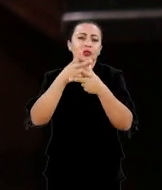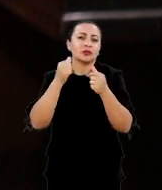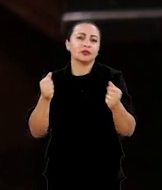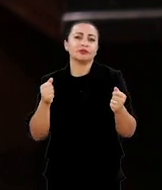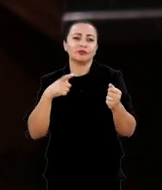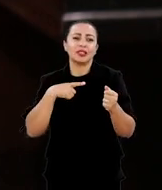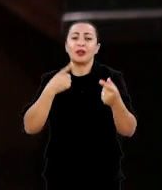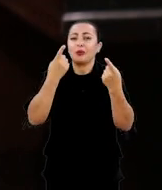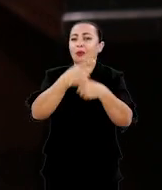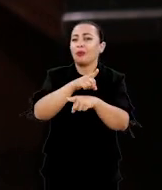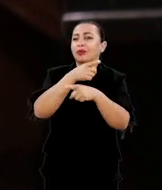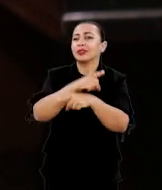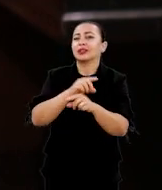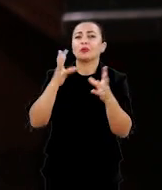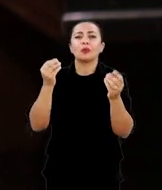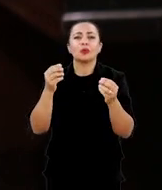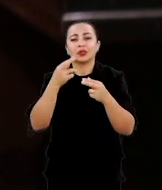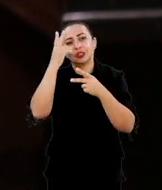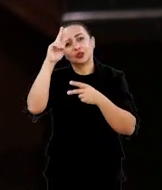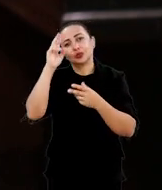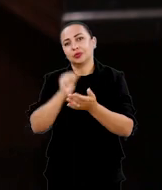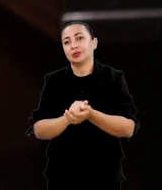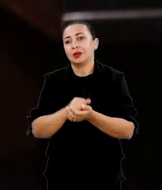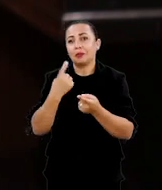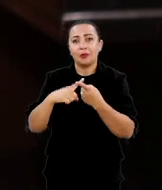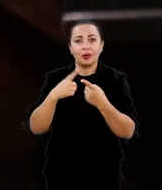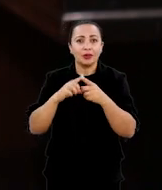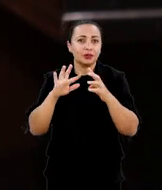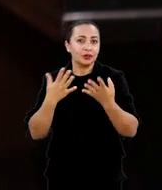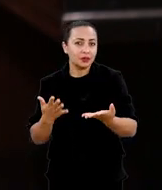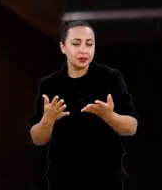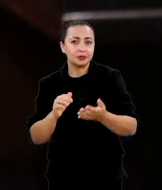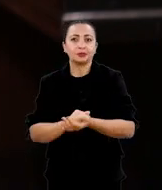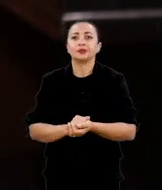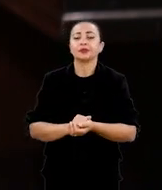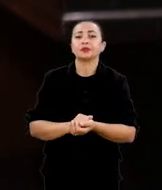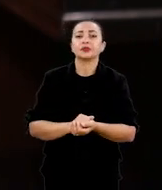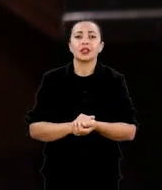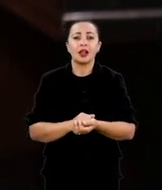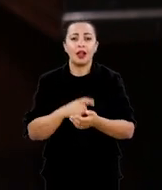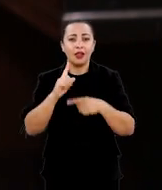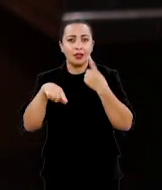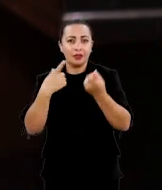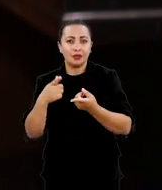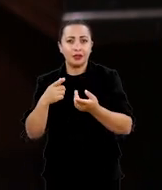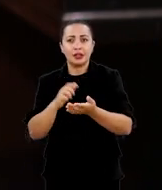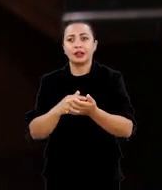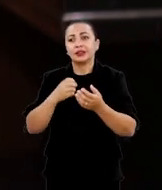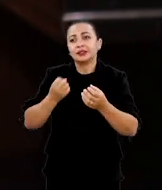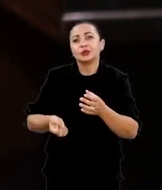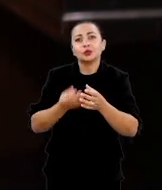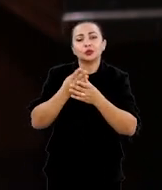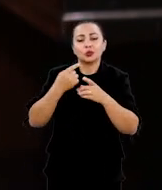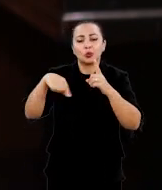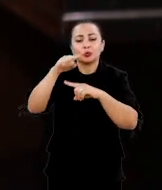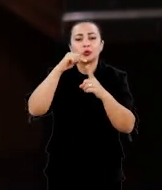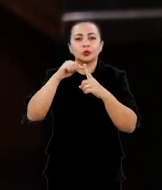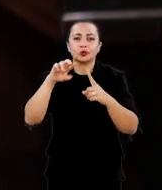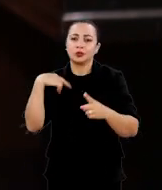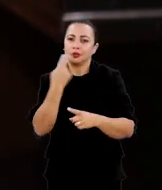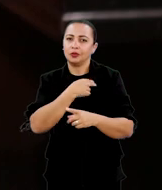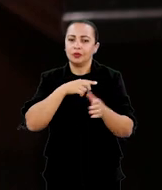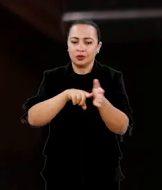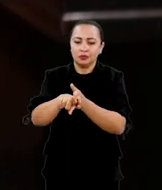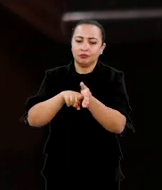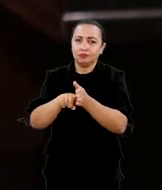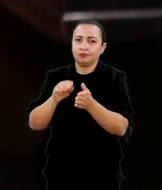muitas controvérsias sobre os dados biográficos de Xisto Bahia. Portanto, daí, então, nasce o objetivo principal